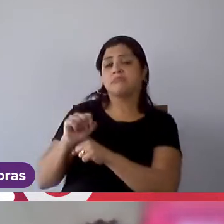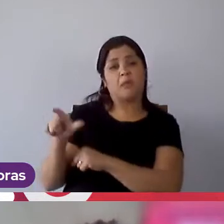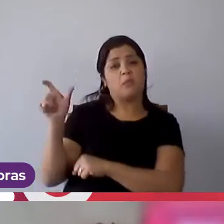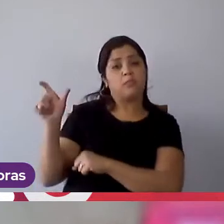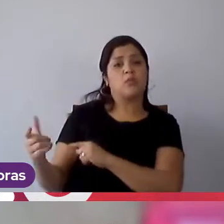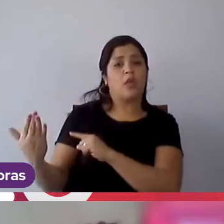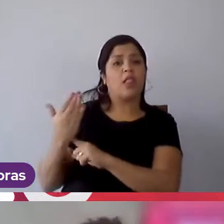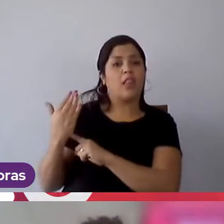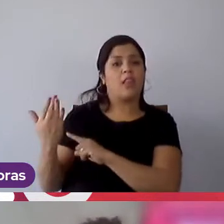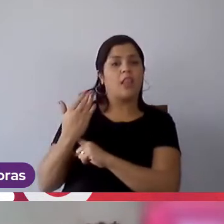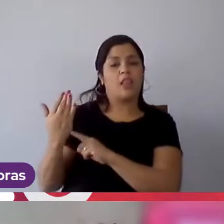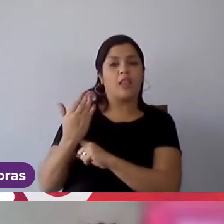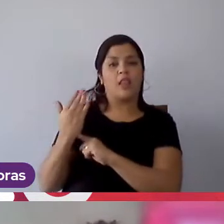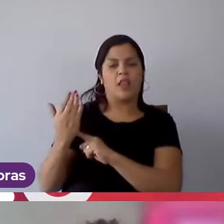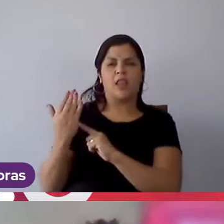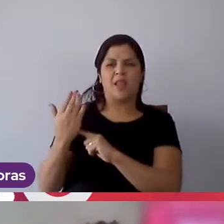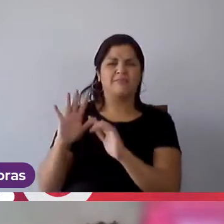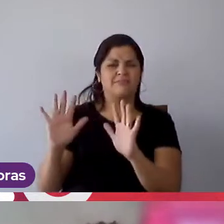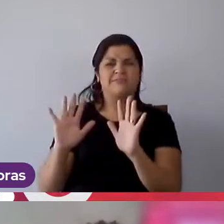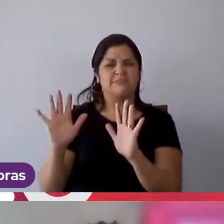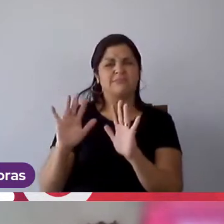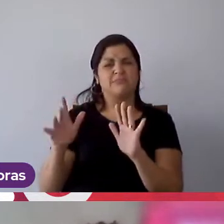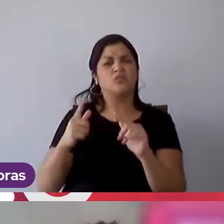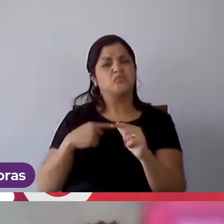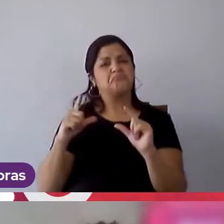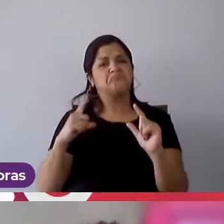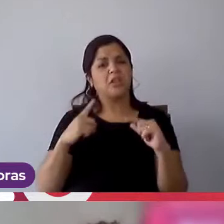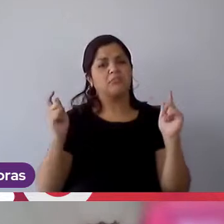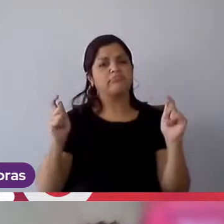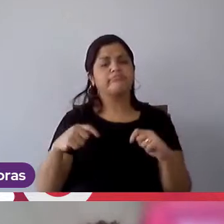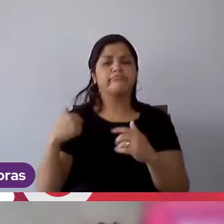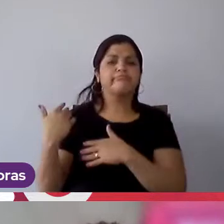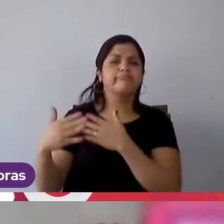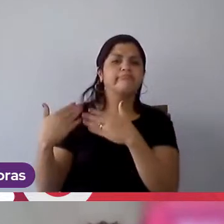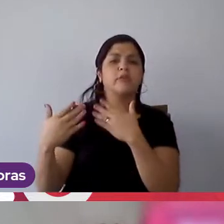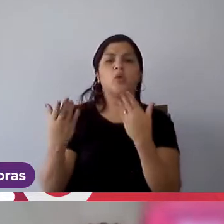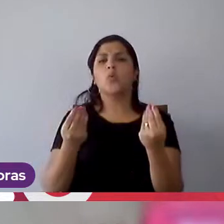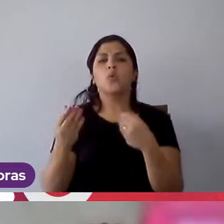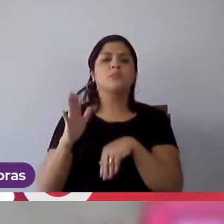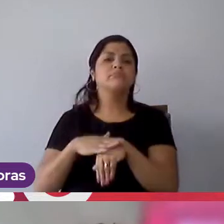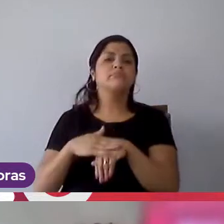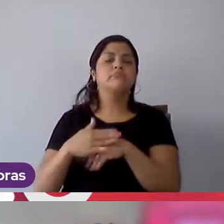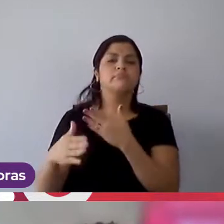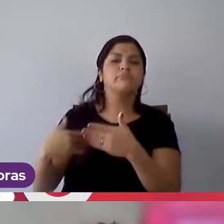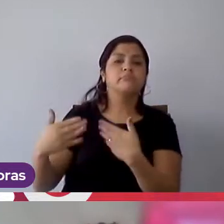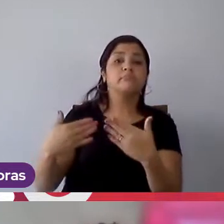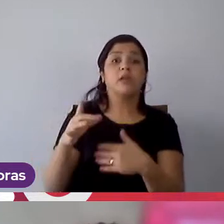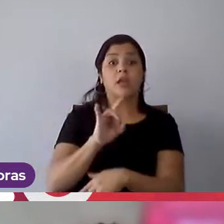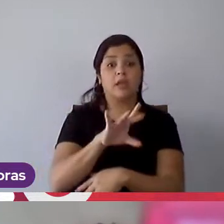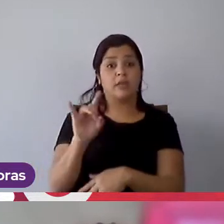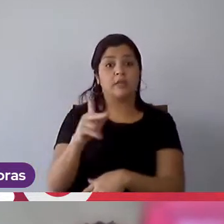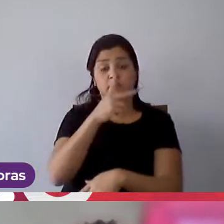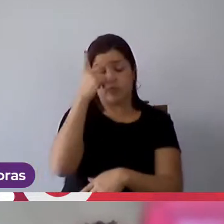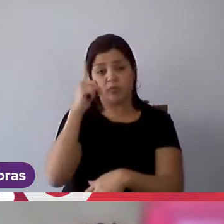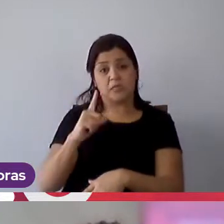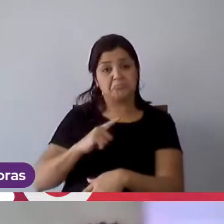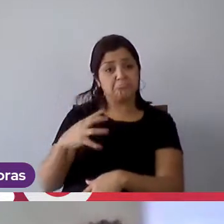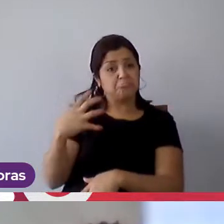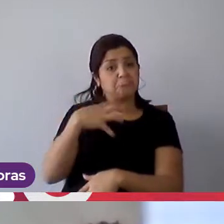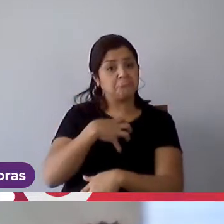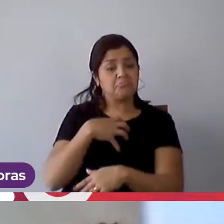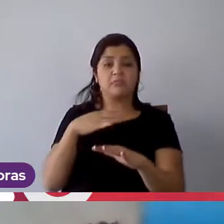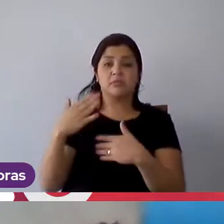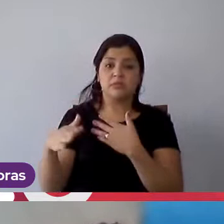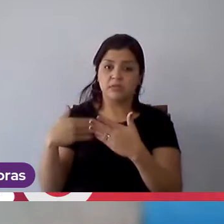tempo inteiro ali do nosso lado mostrando como fazer, porque cada um tem o seu jeito, né,